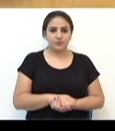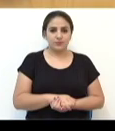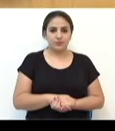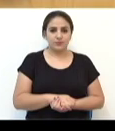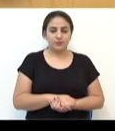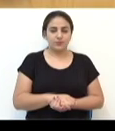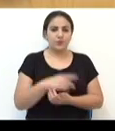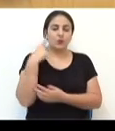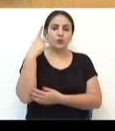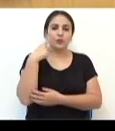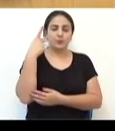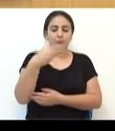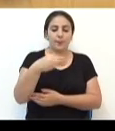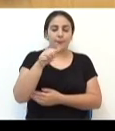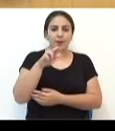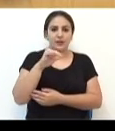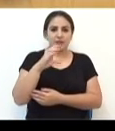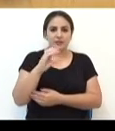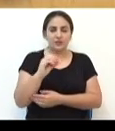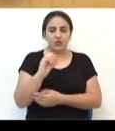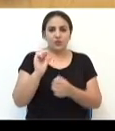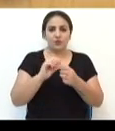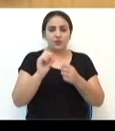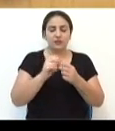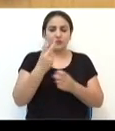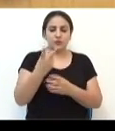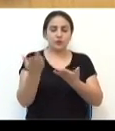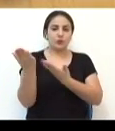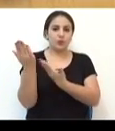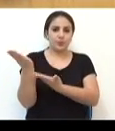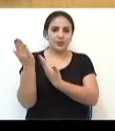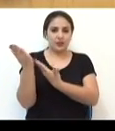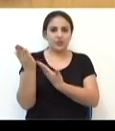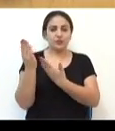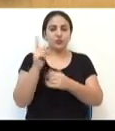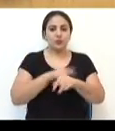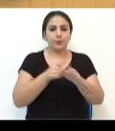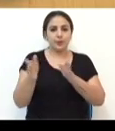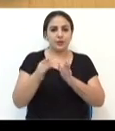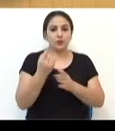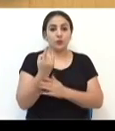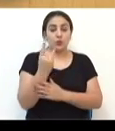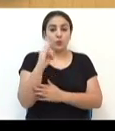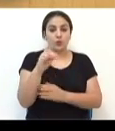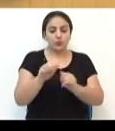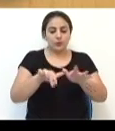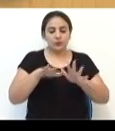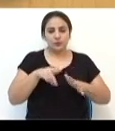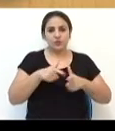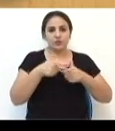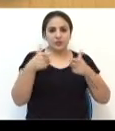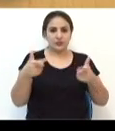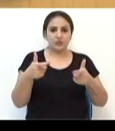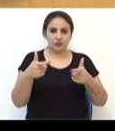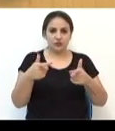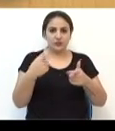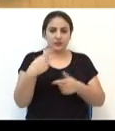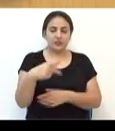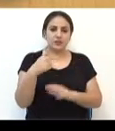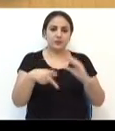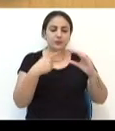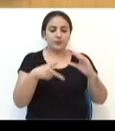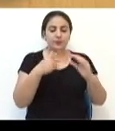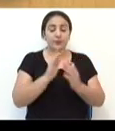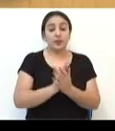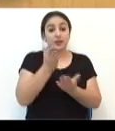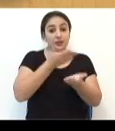O vereador Márcio Patucci realizou duas homenagens durante seu último grande expediente desta legislatura.